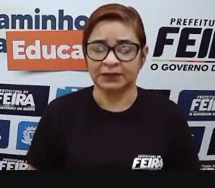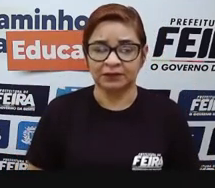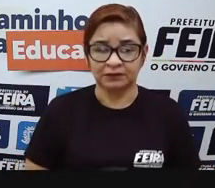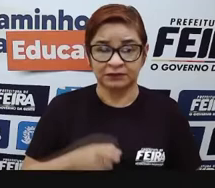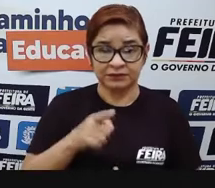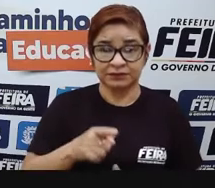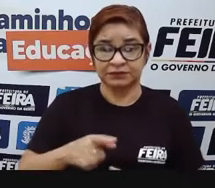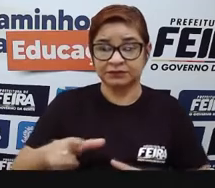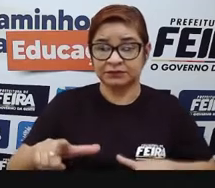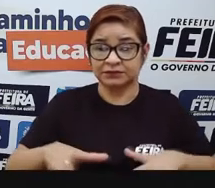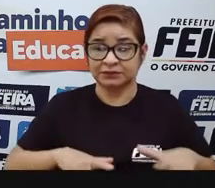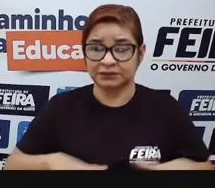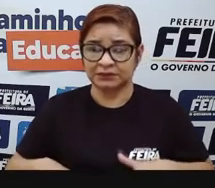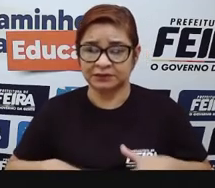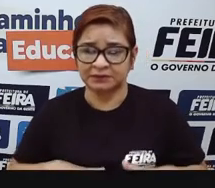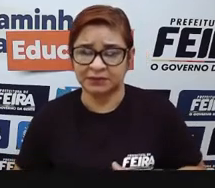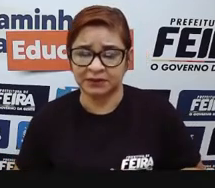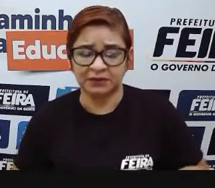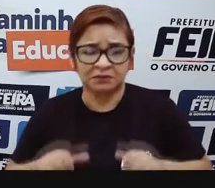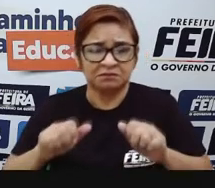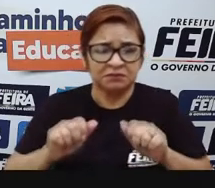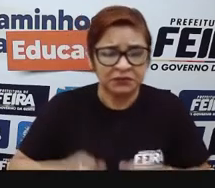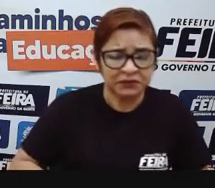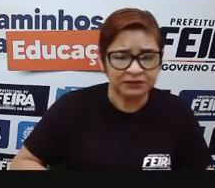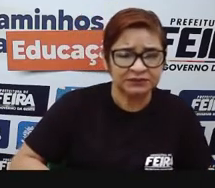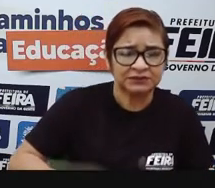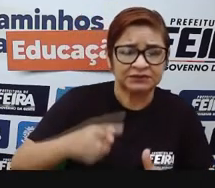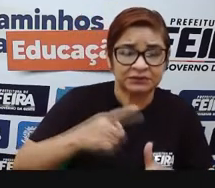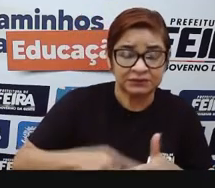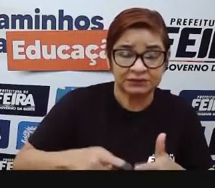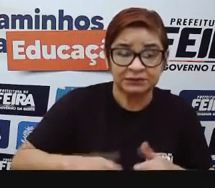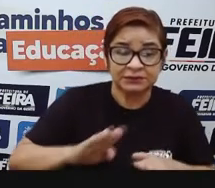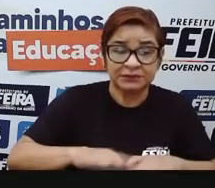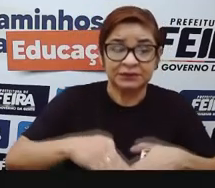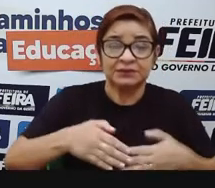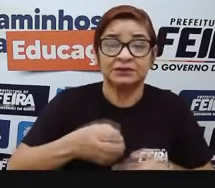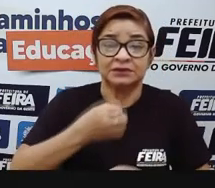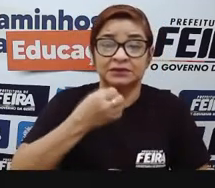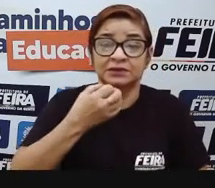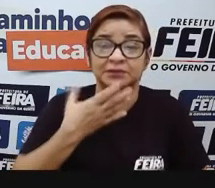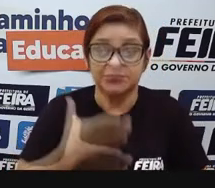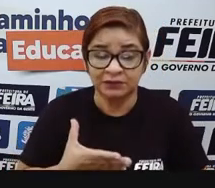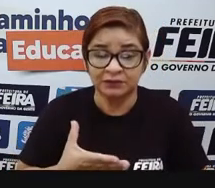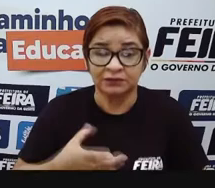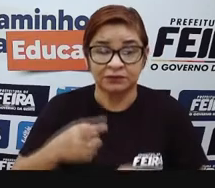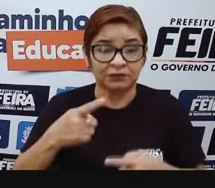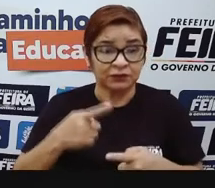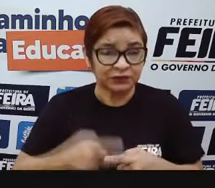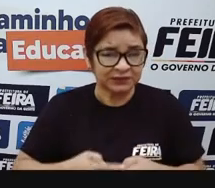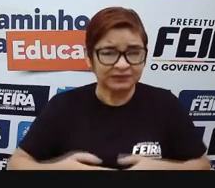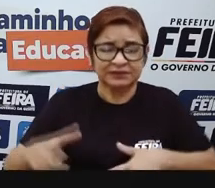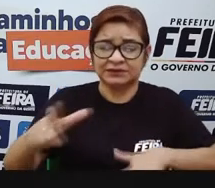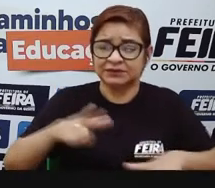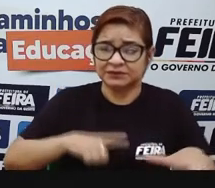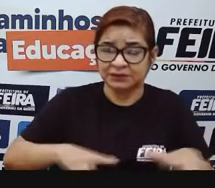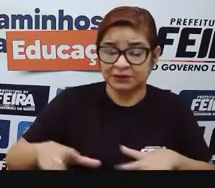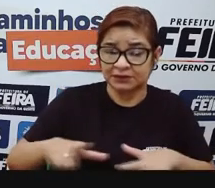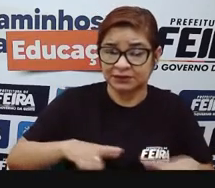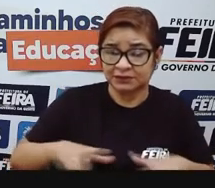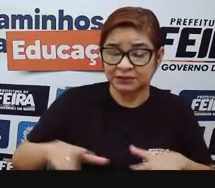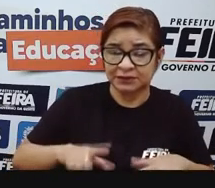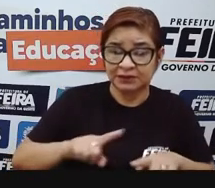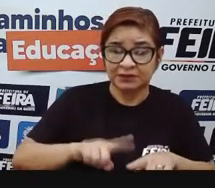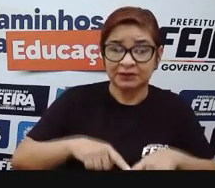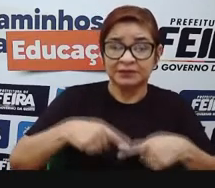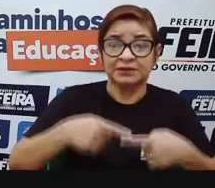próprio trabalho duro é o mais doce. O fruto do seu trabalho duro é o mais doce.